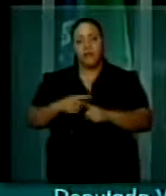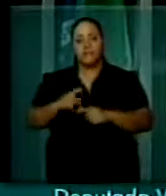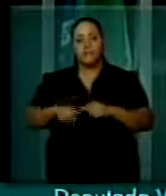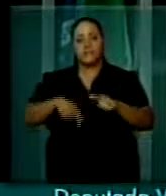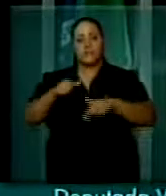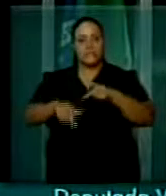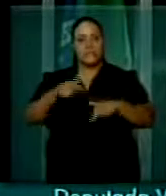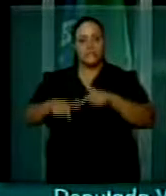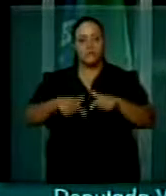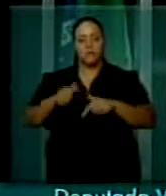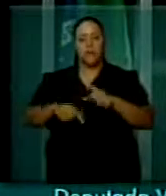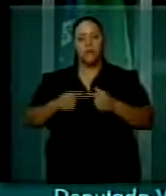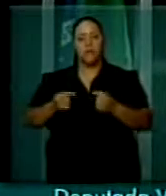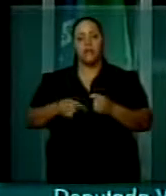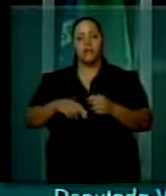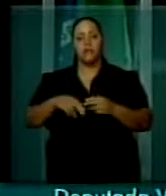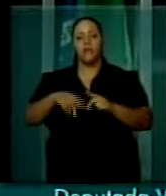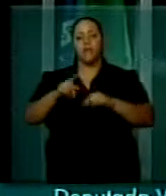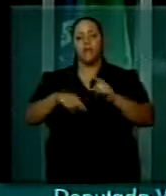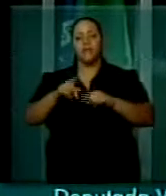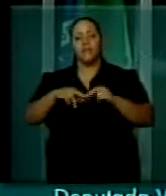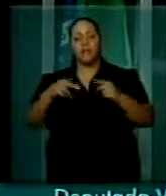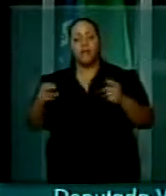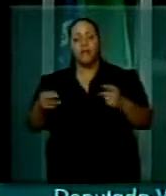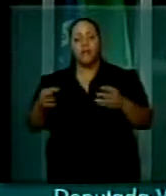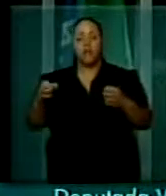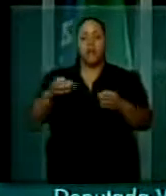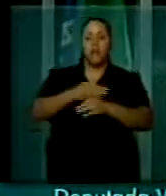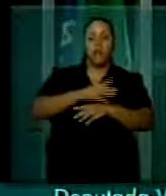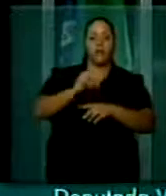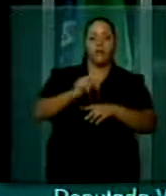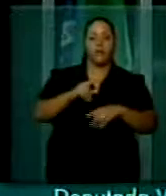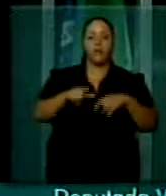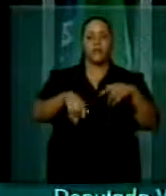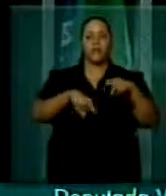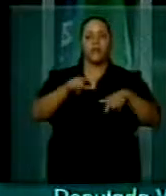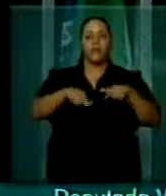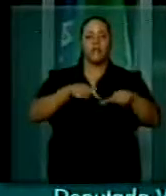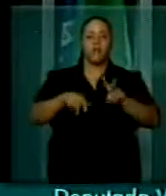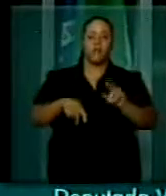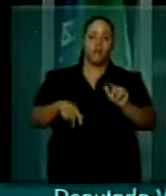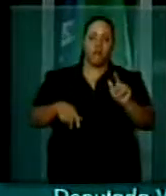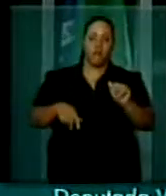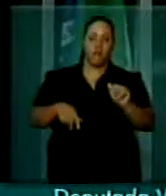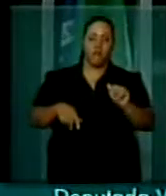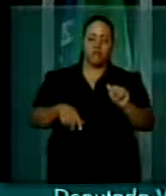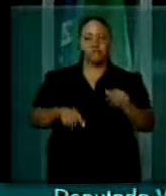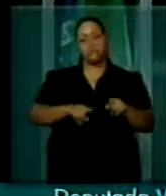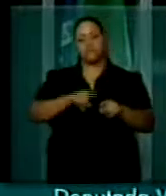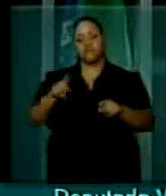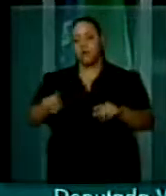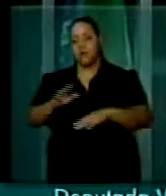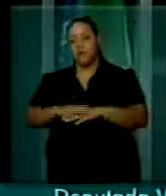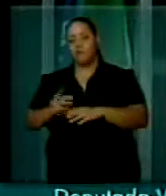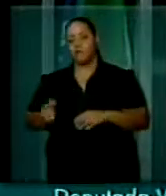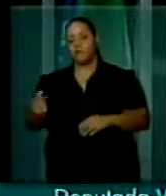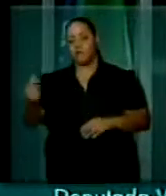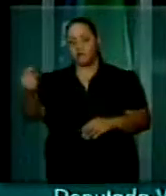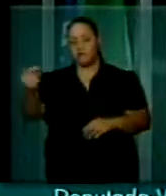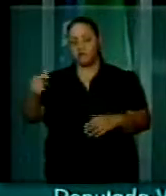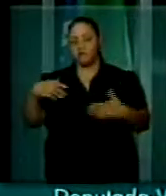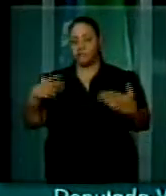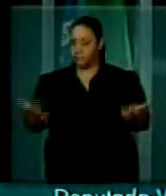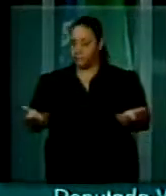e diminui o número de postos de trabalho, e aumenta o índice de lucratividade. Então, a redução de trabalho